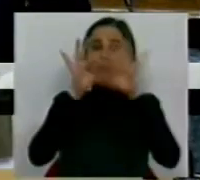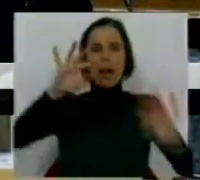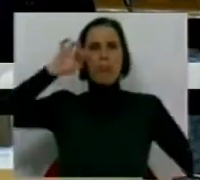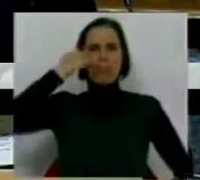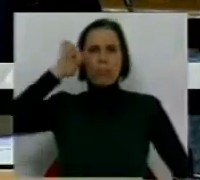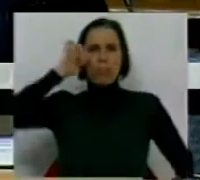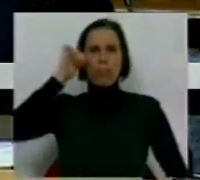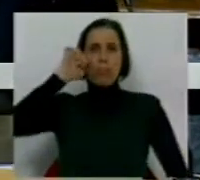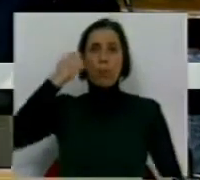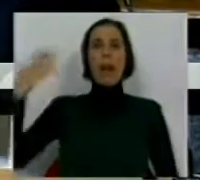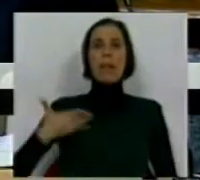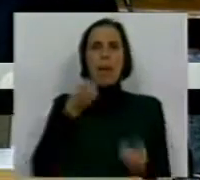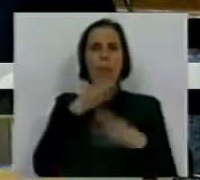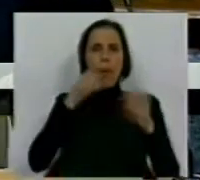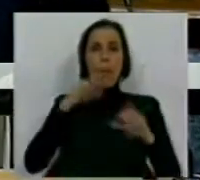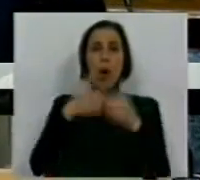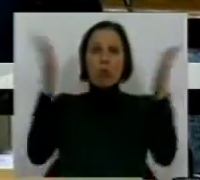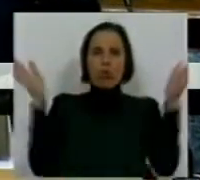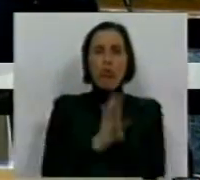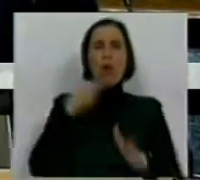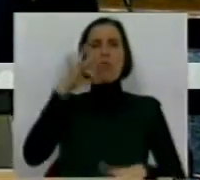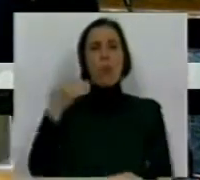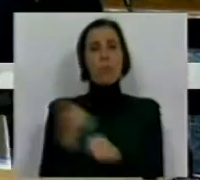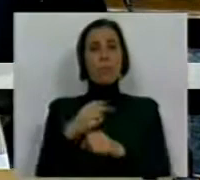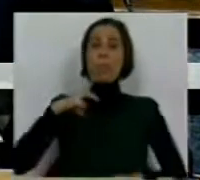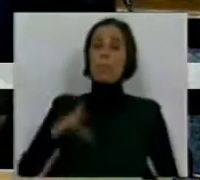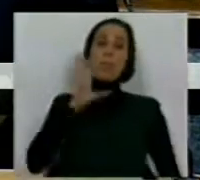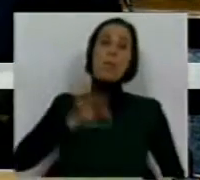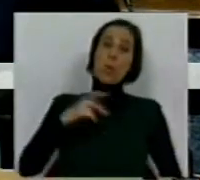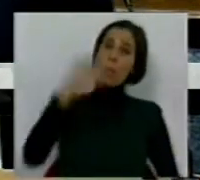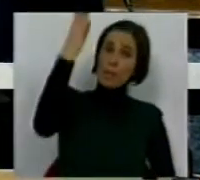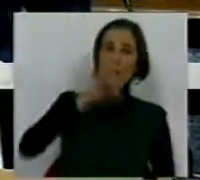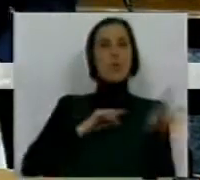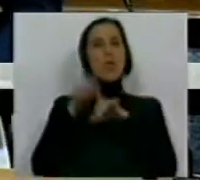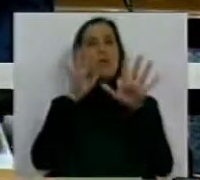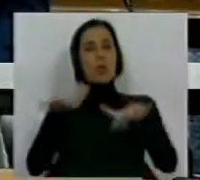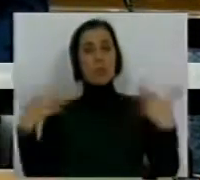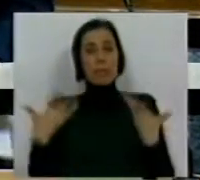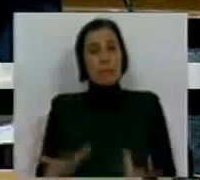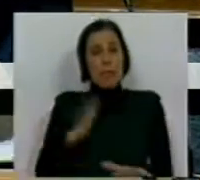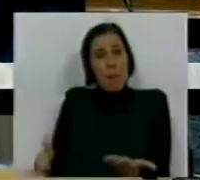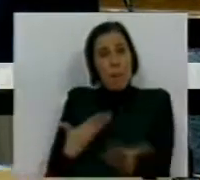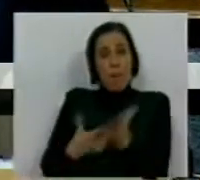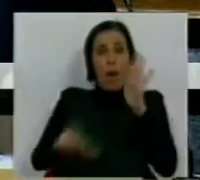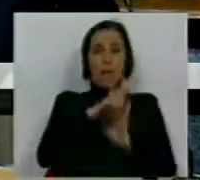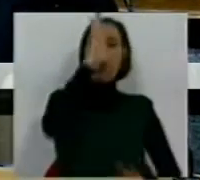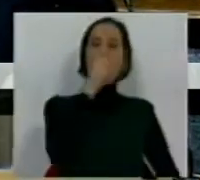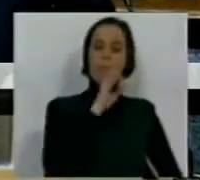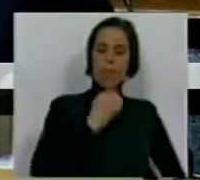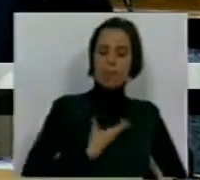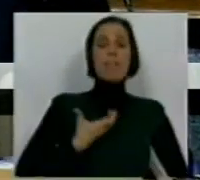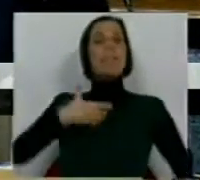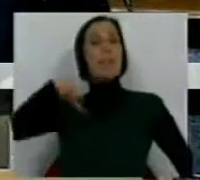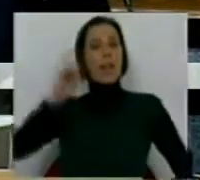atacando os direitos de todos os trabalhadores portugueses. Sra. Presidente, Srs. Deputados, a presente proposta de lei do Governo PSD e